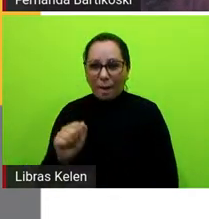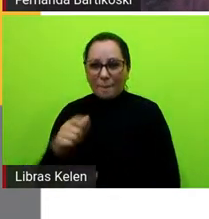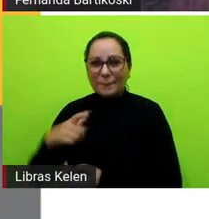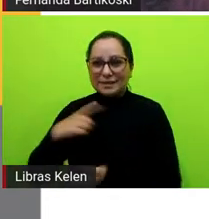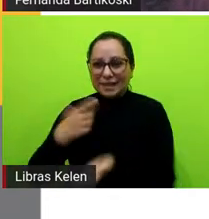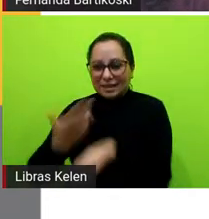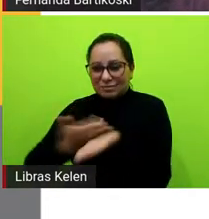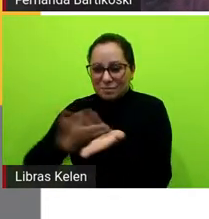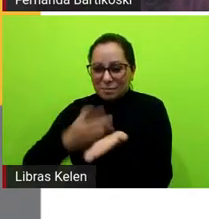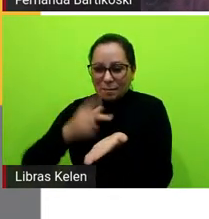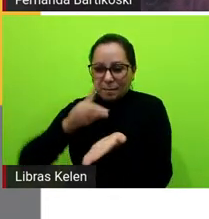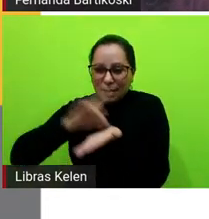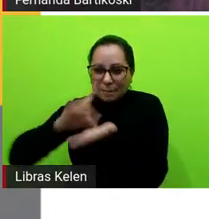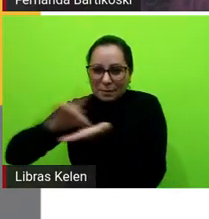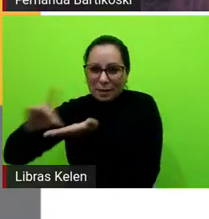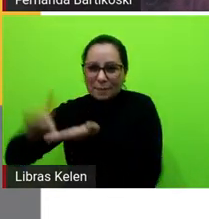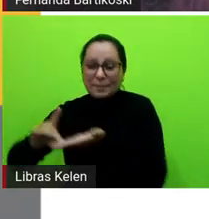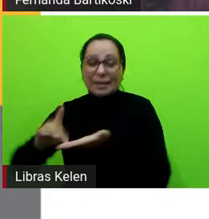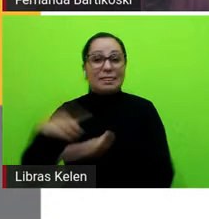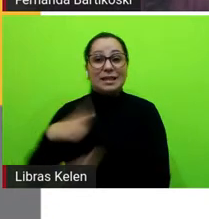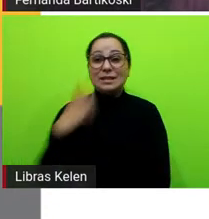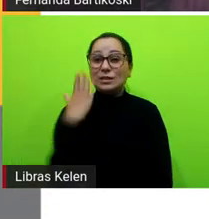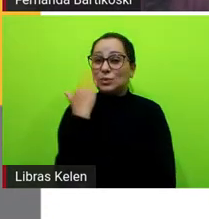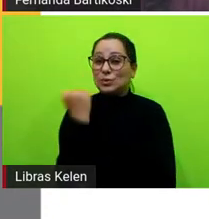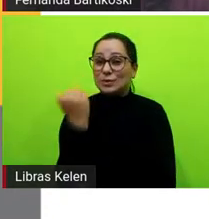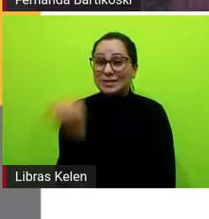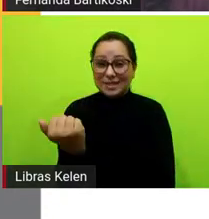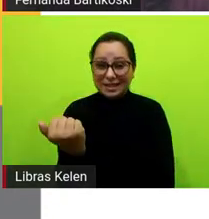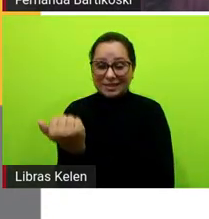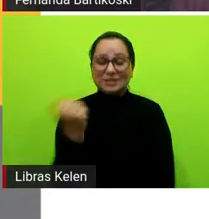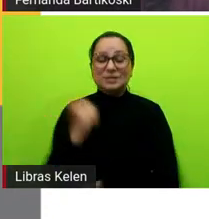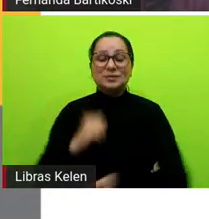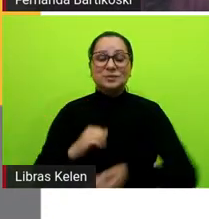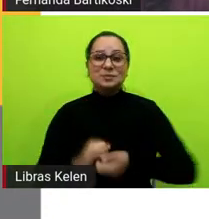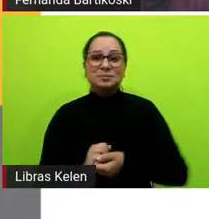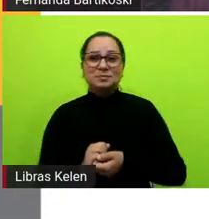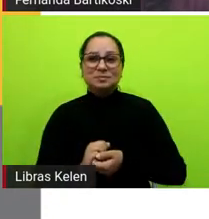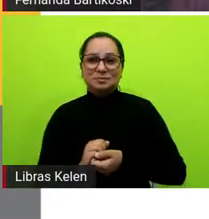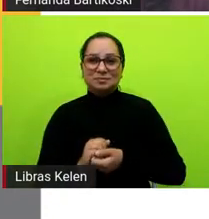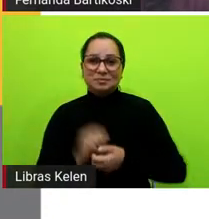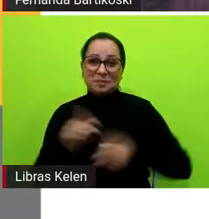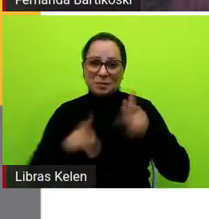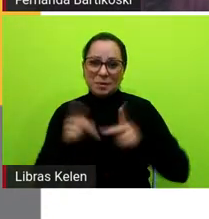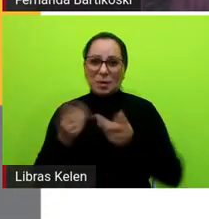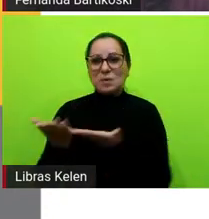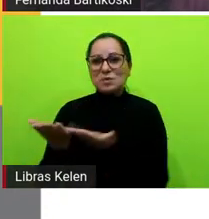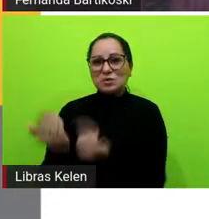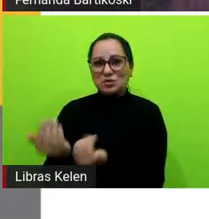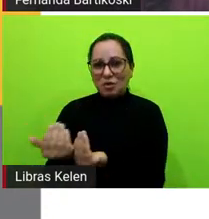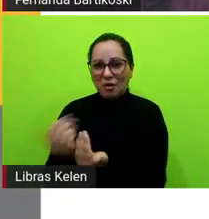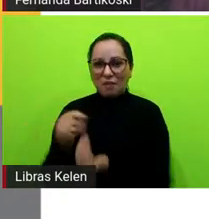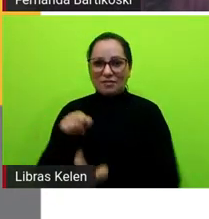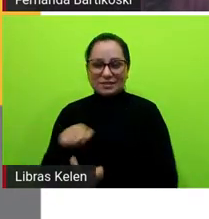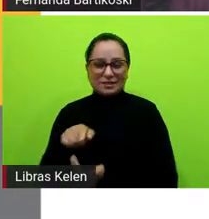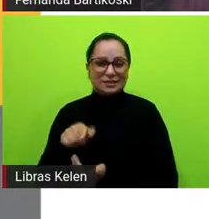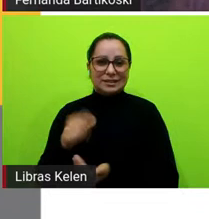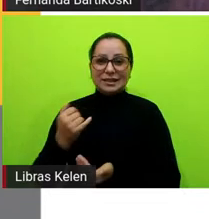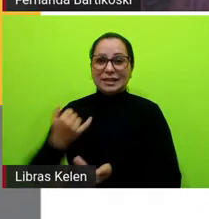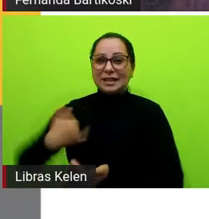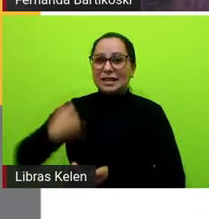sucesso entre o público de jovens de diferentes idades.